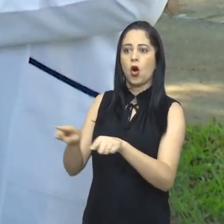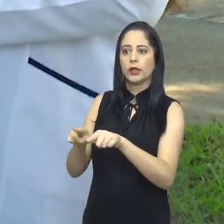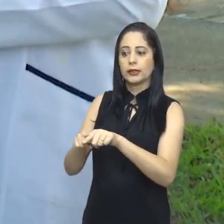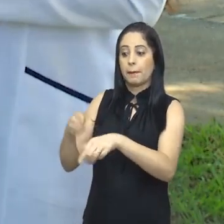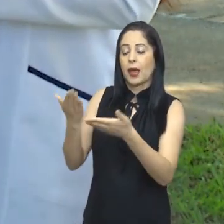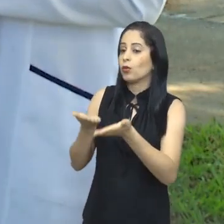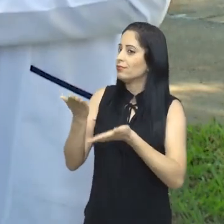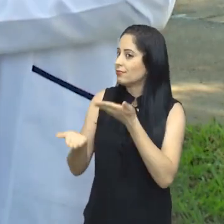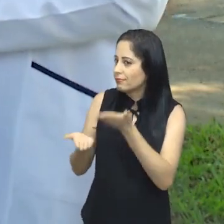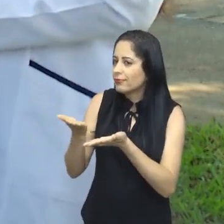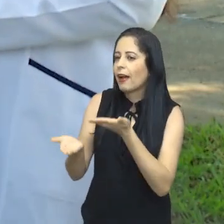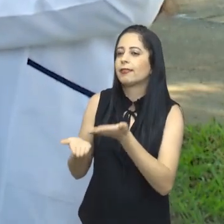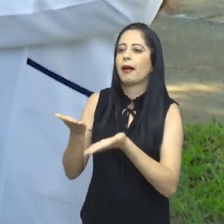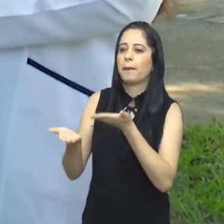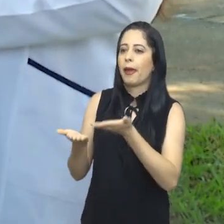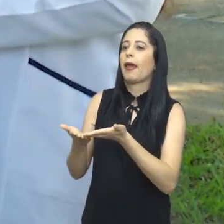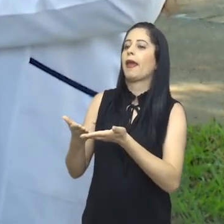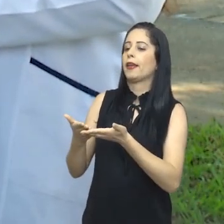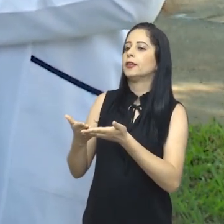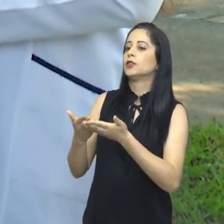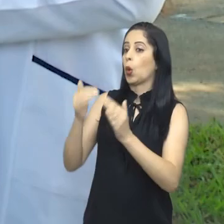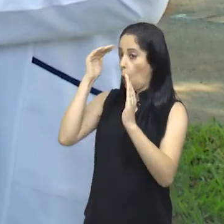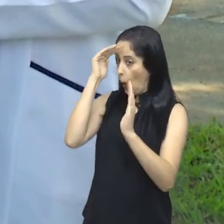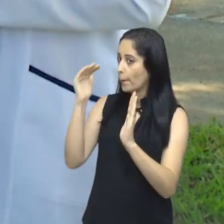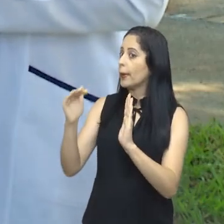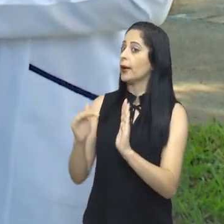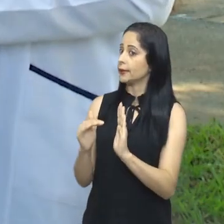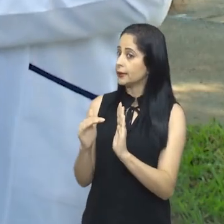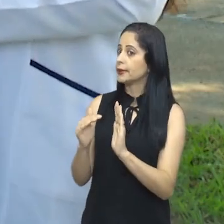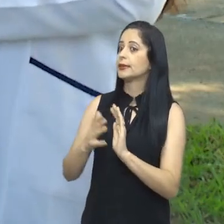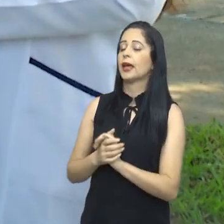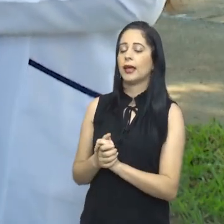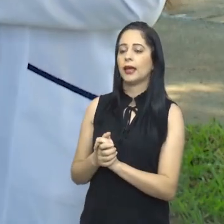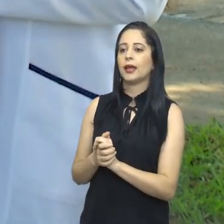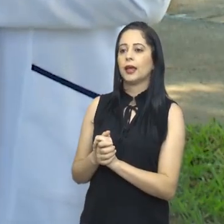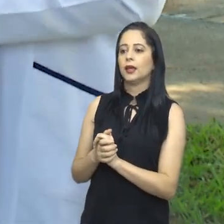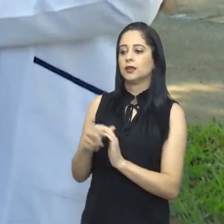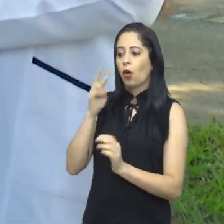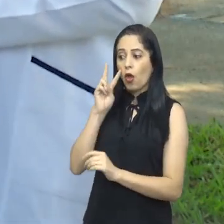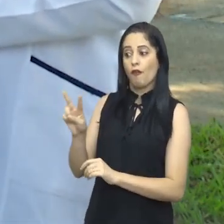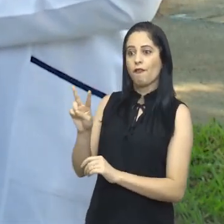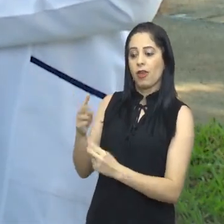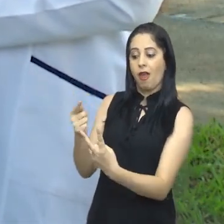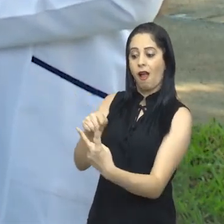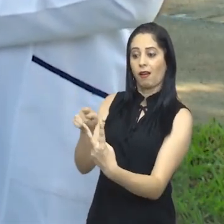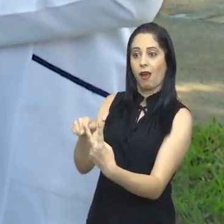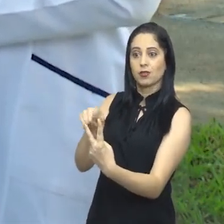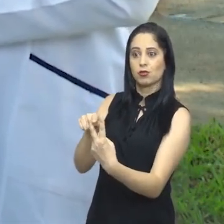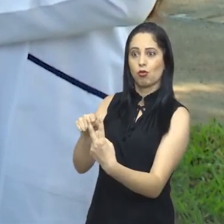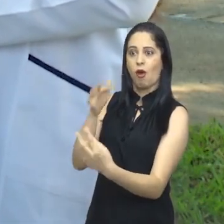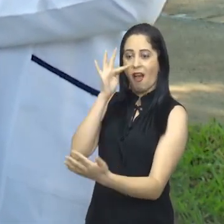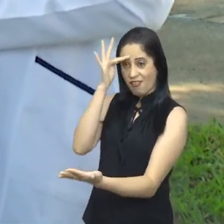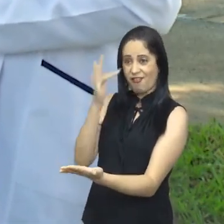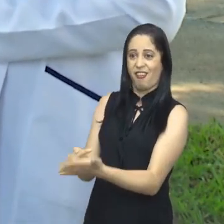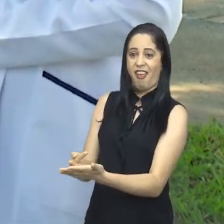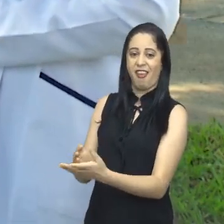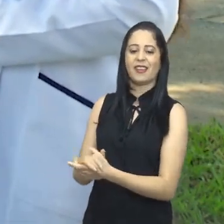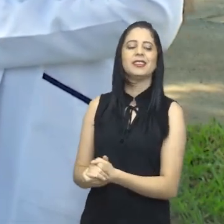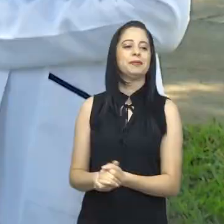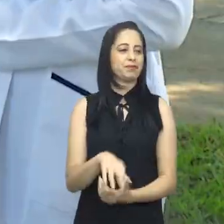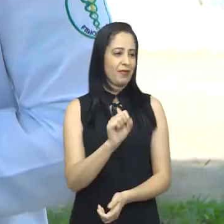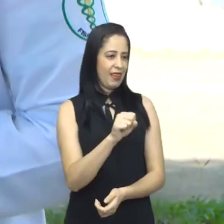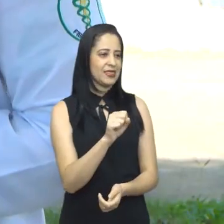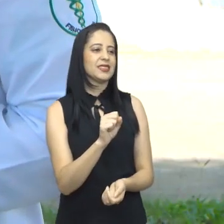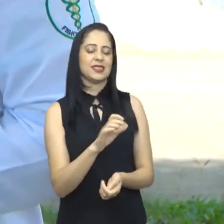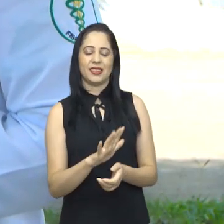exercícios, de querer se recuperar mais rápido, né? A gente via essa força, essa fé dentro dele. Eram boas pacientes na hora das atividades?